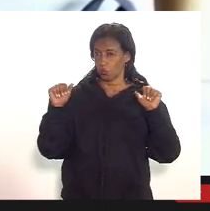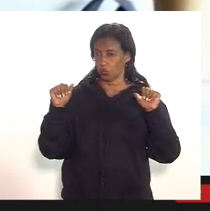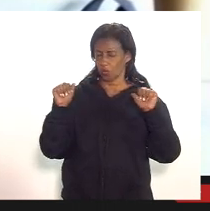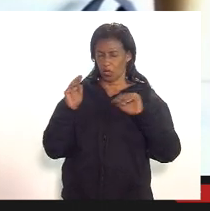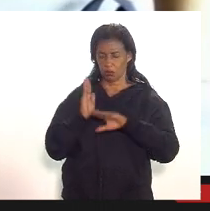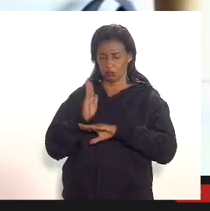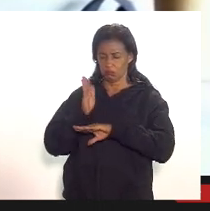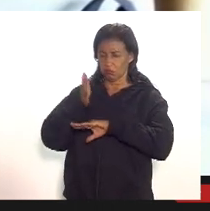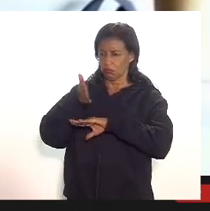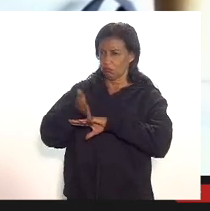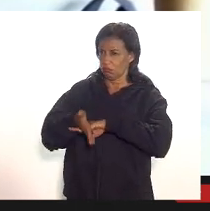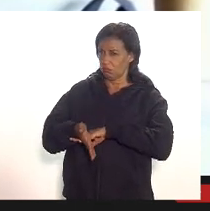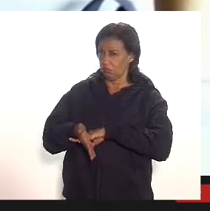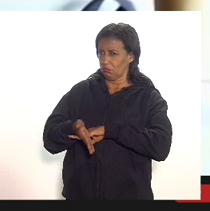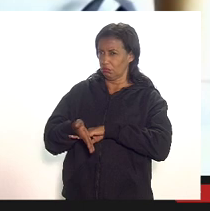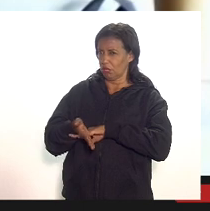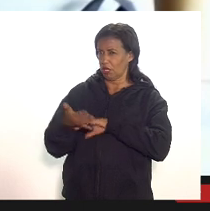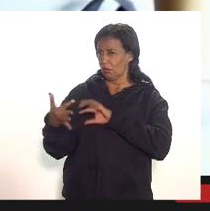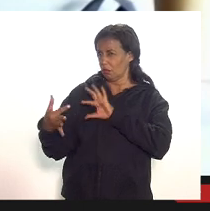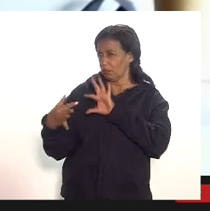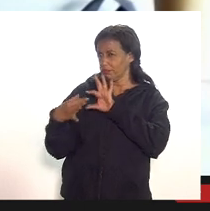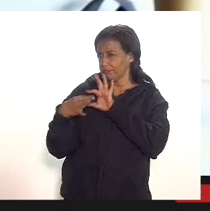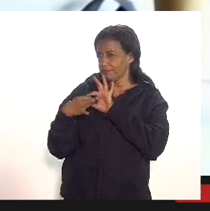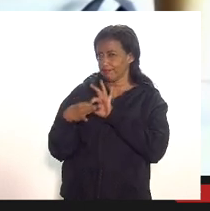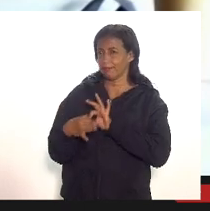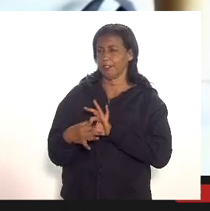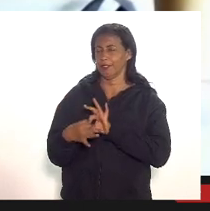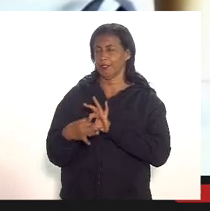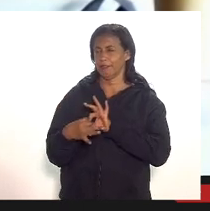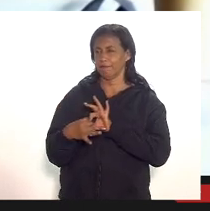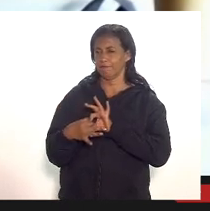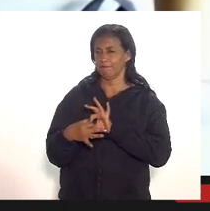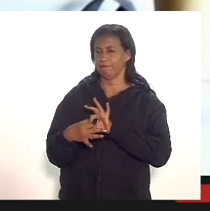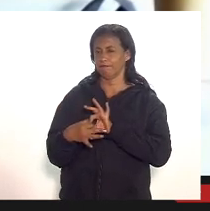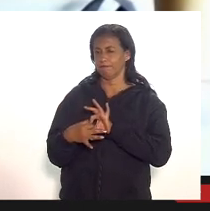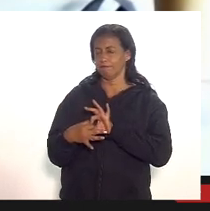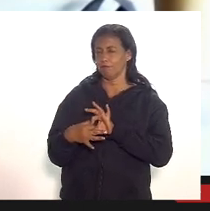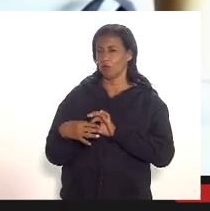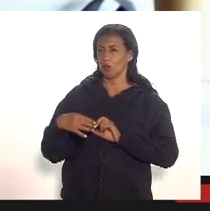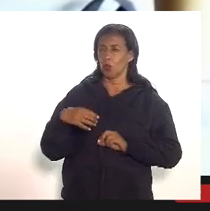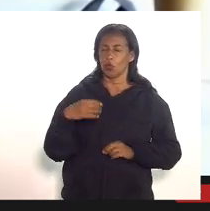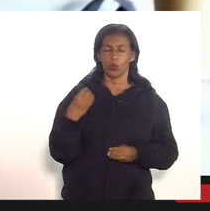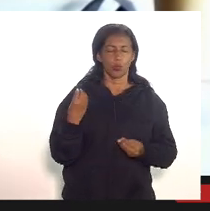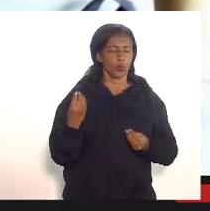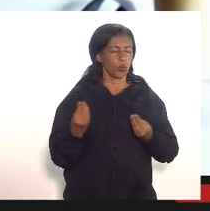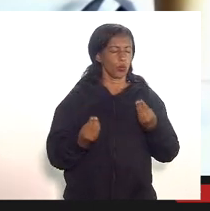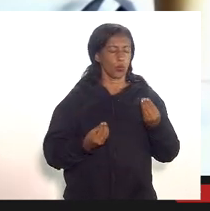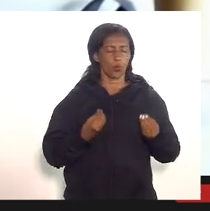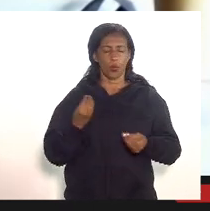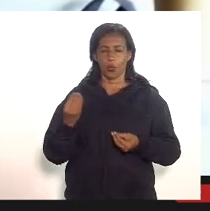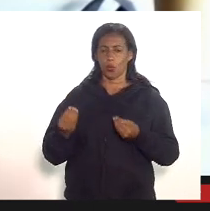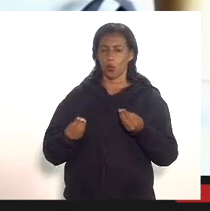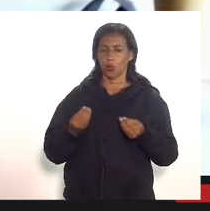entraremos em conciliação com aqueles que